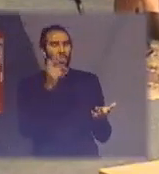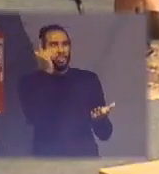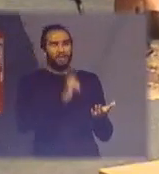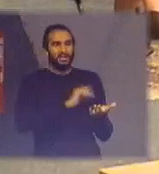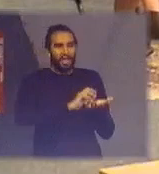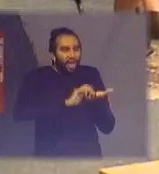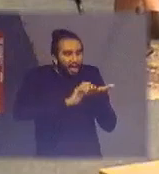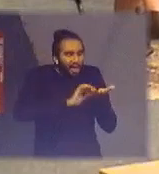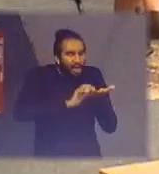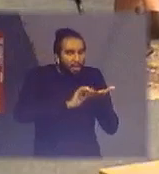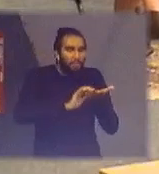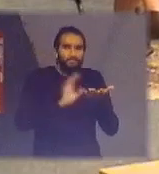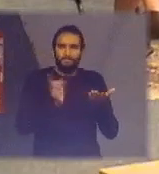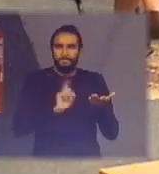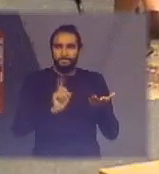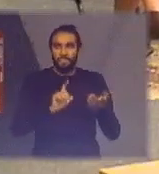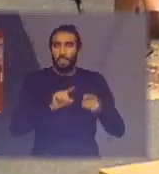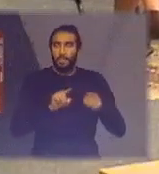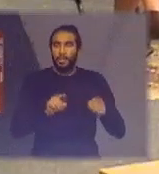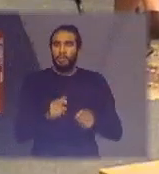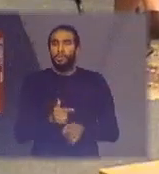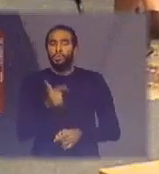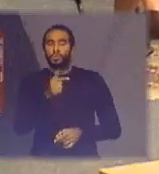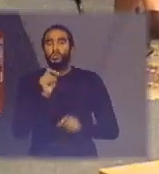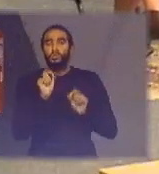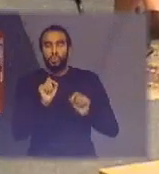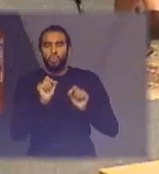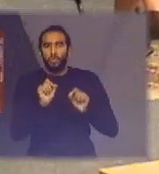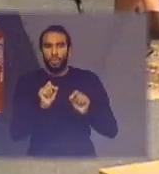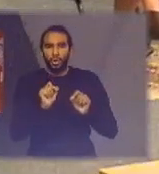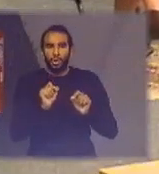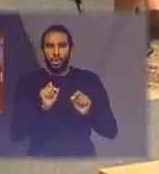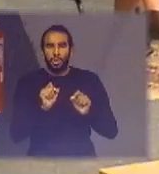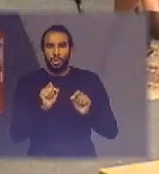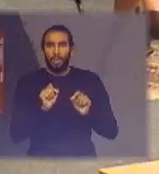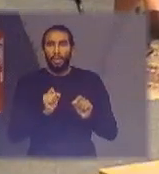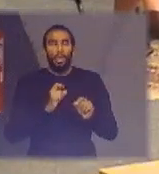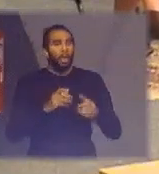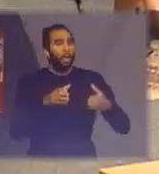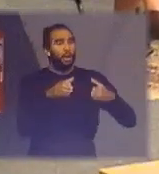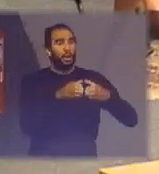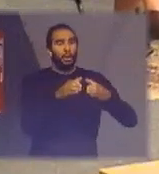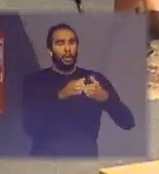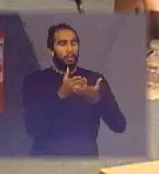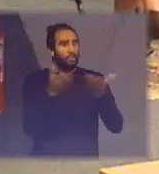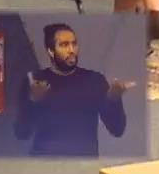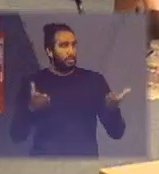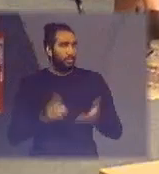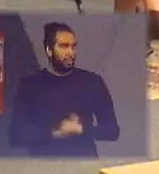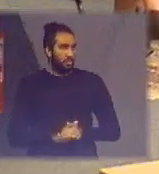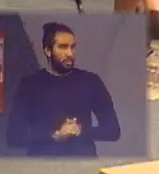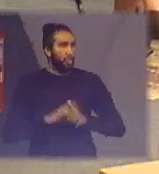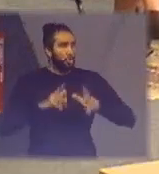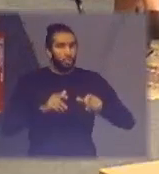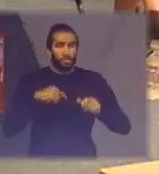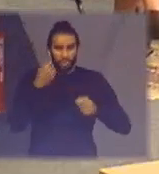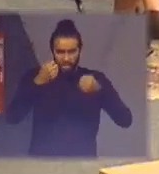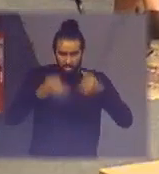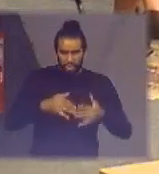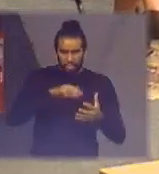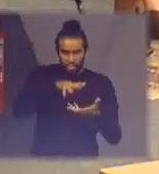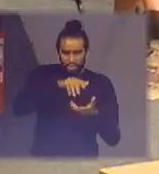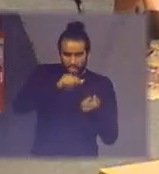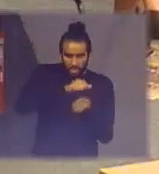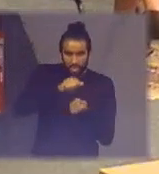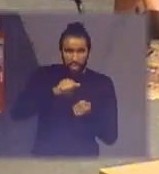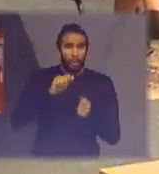monetiza mas o segundo e grande ganho é coletivo então tudo que a gente discute em sustentabilidade é sempre isso